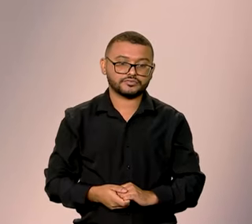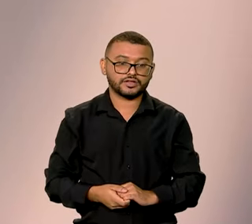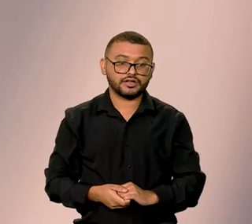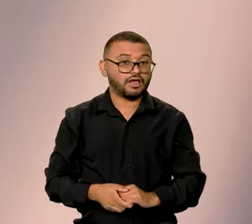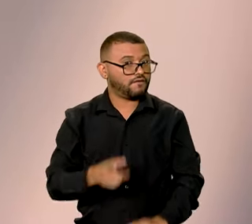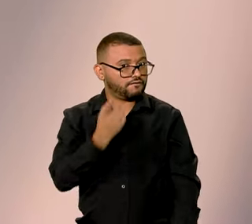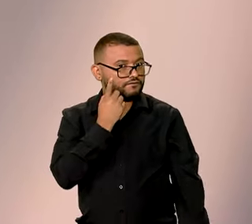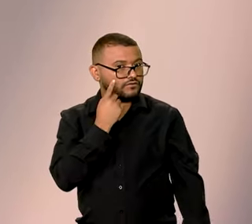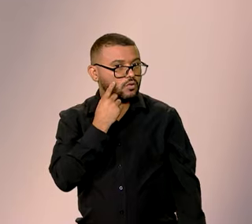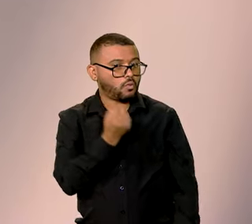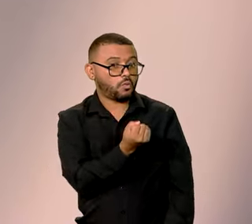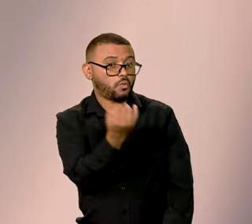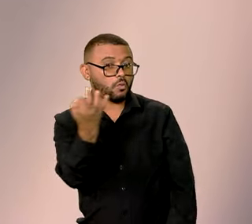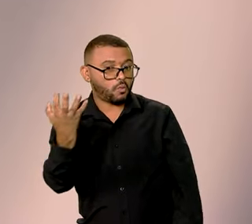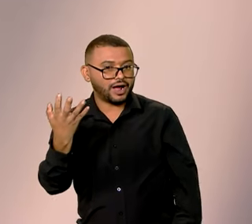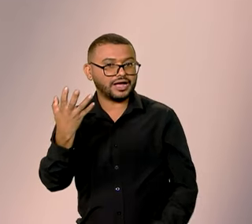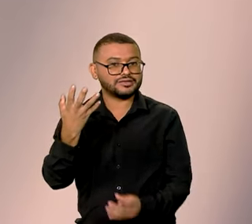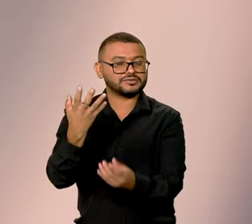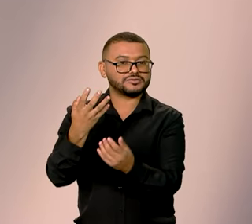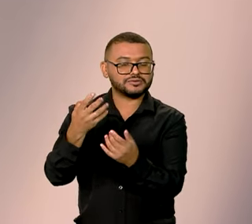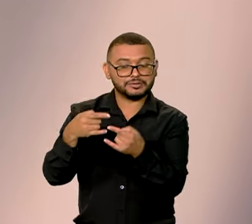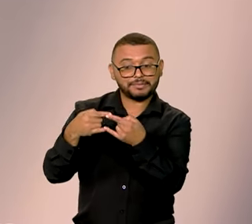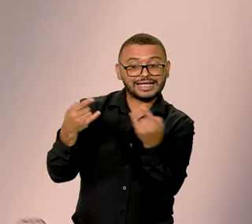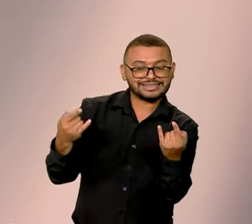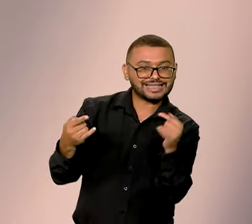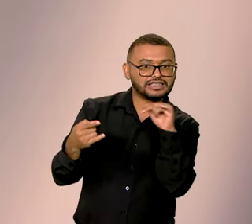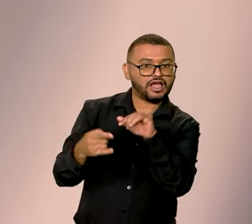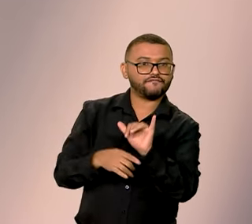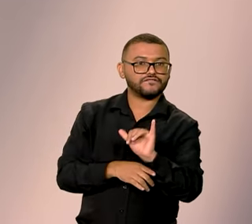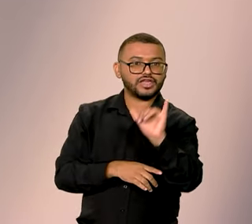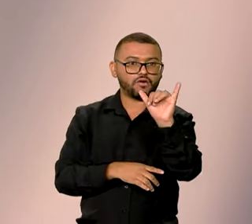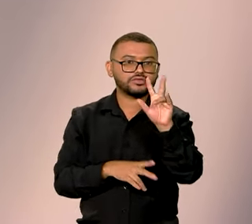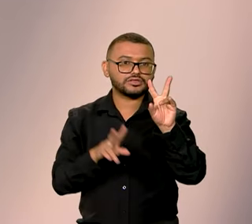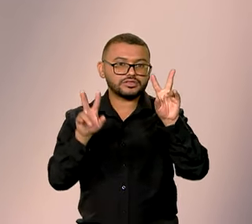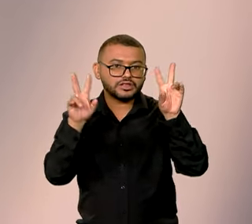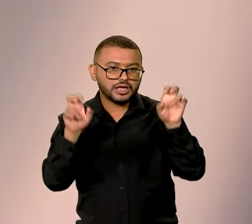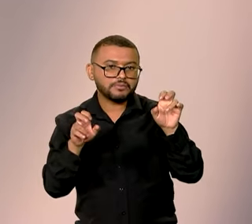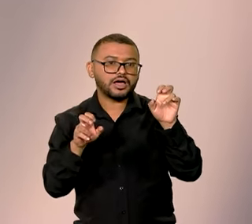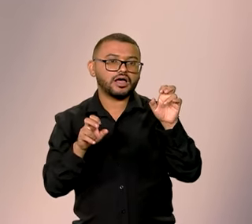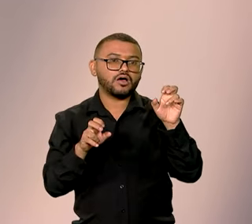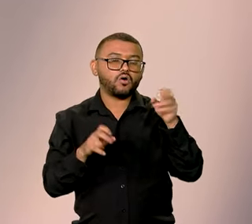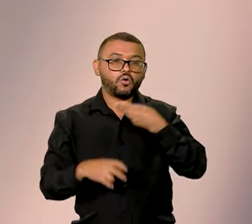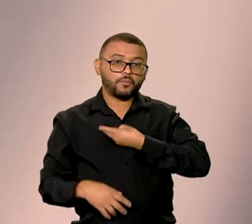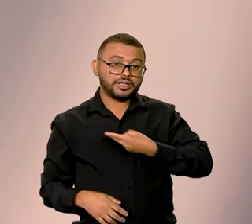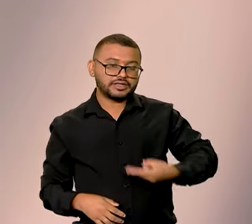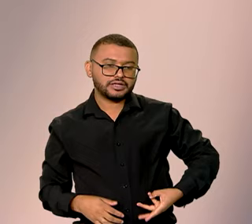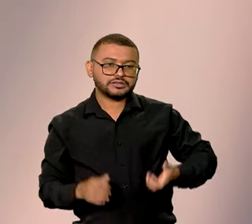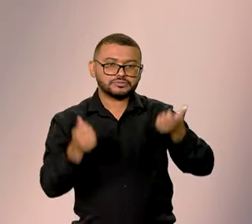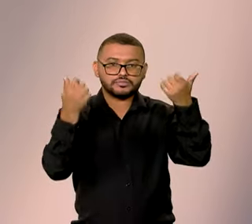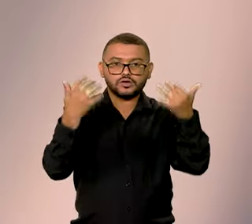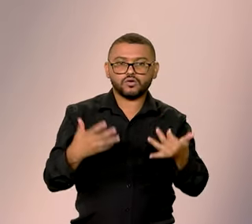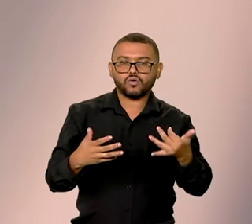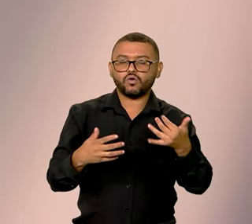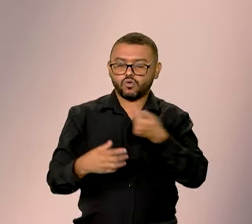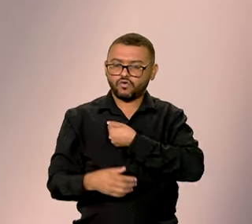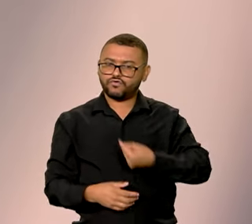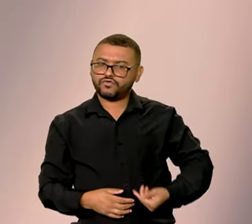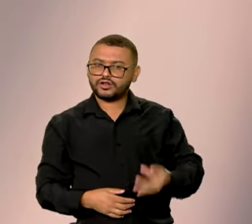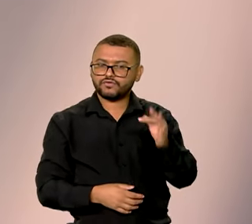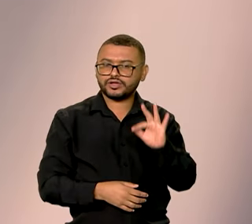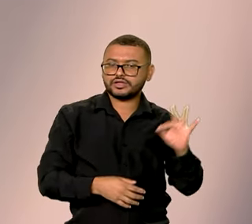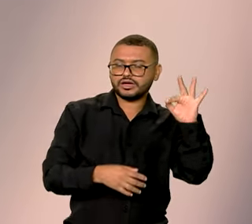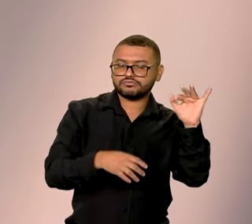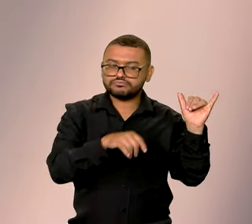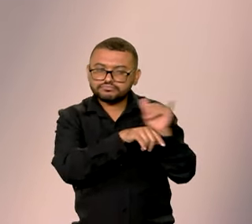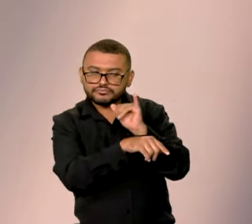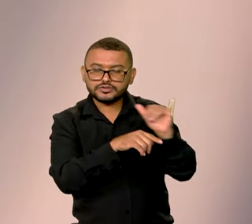pouco sobre o preço das passagens aéreas, que é um assunto que interessa para muita gente, o ministro destacou o o governo federal está fazendo para